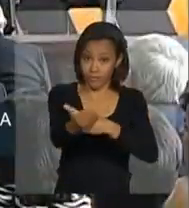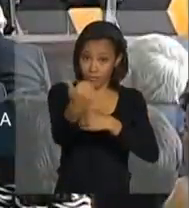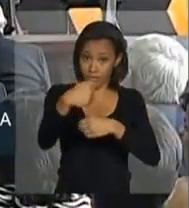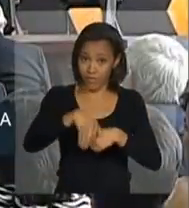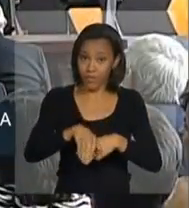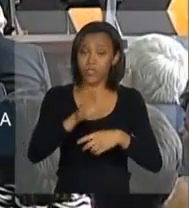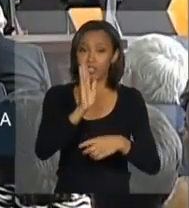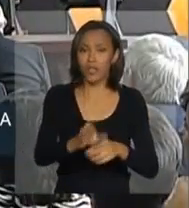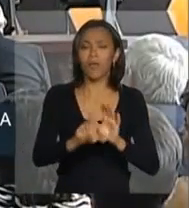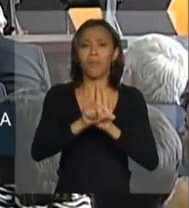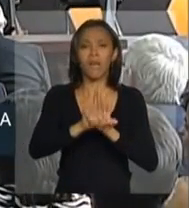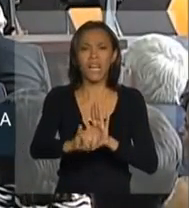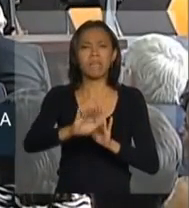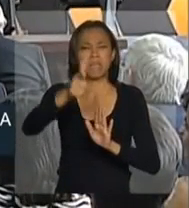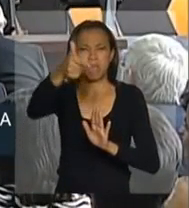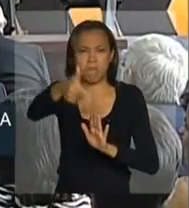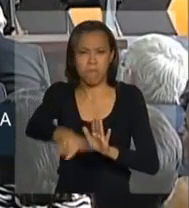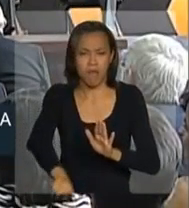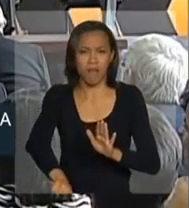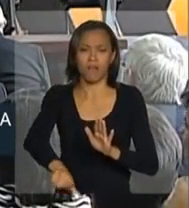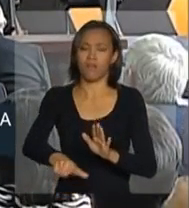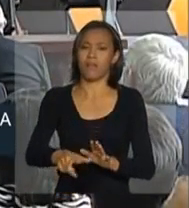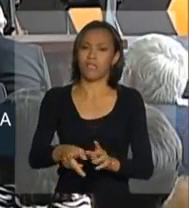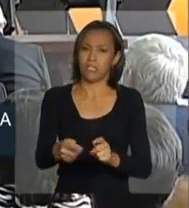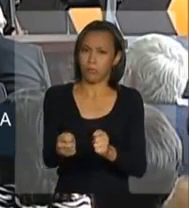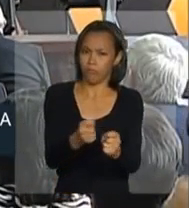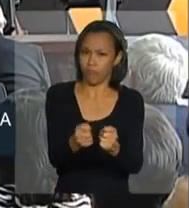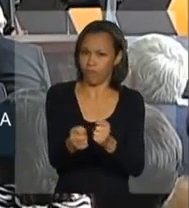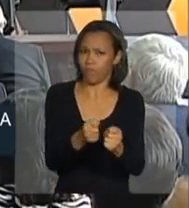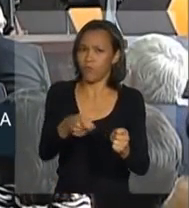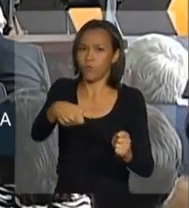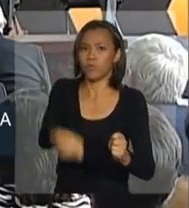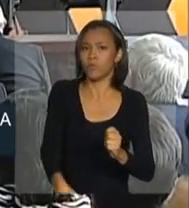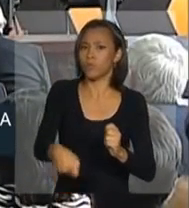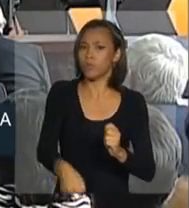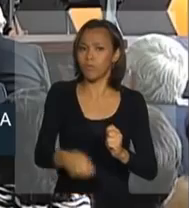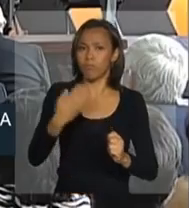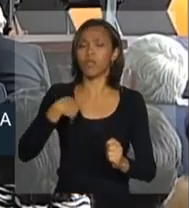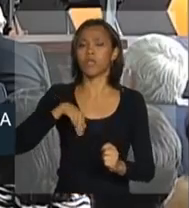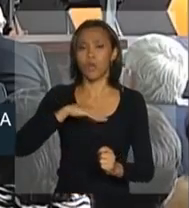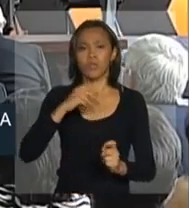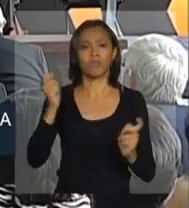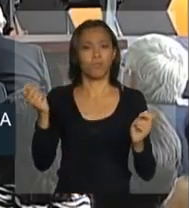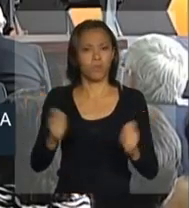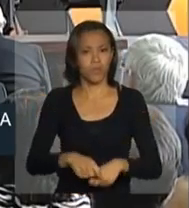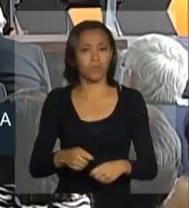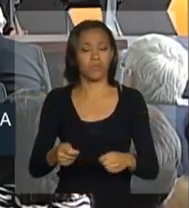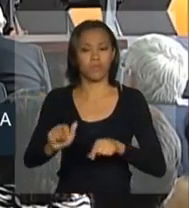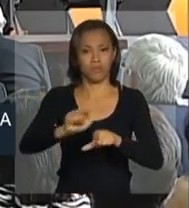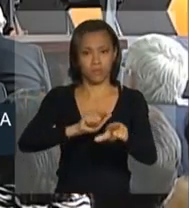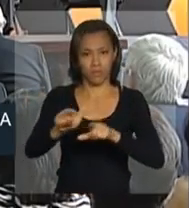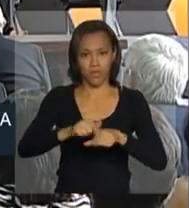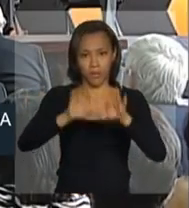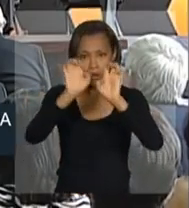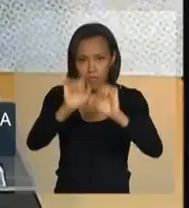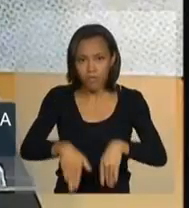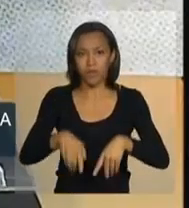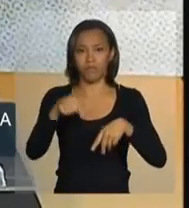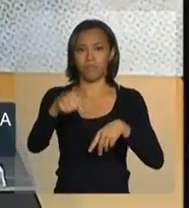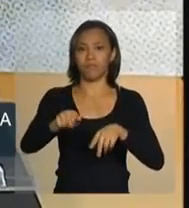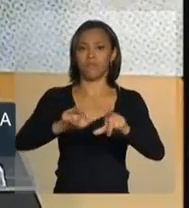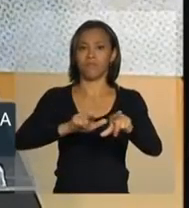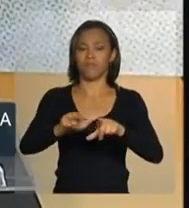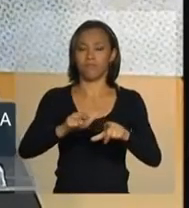legislação ainda mais rigorosa para que nós possamos ter efetividade dessa ação.